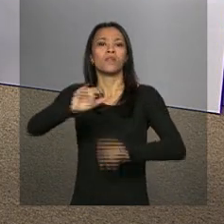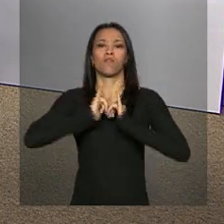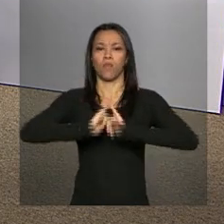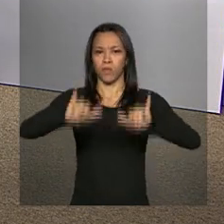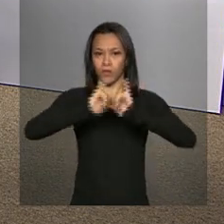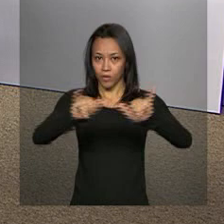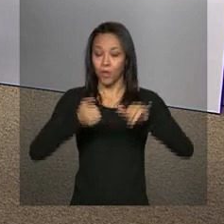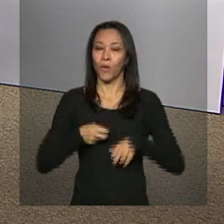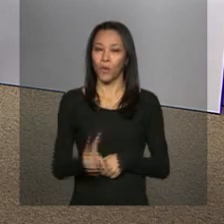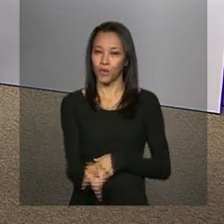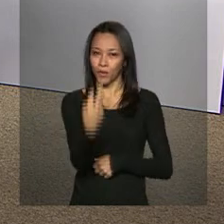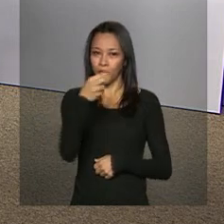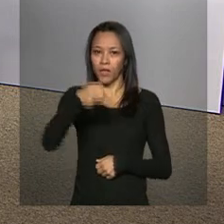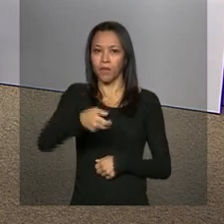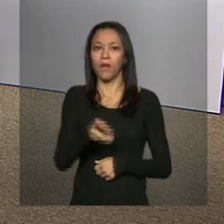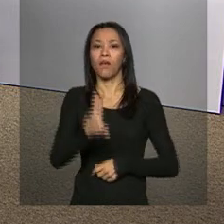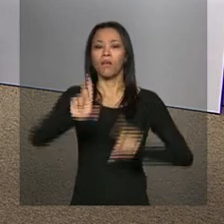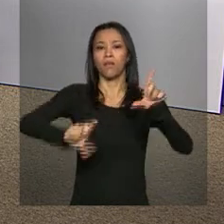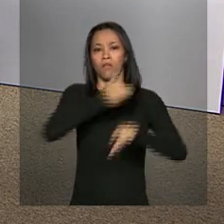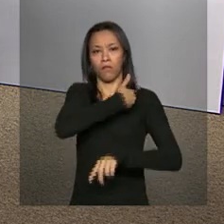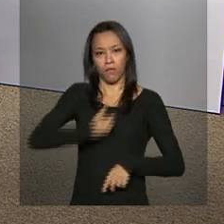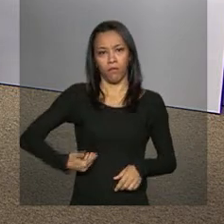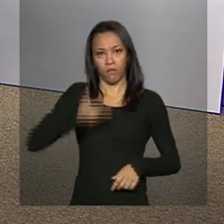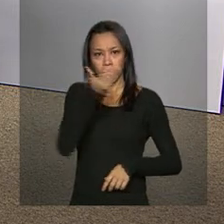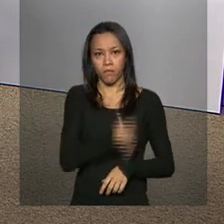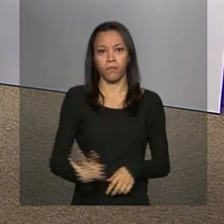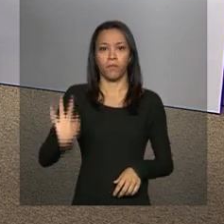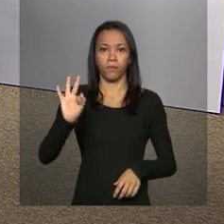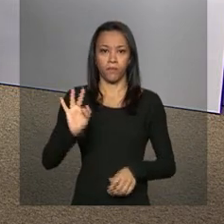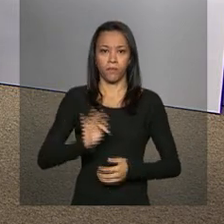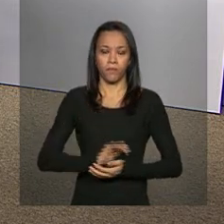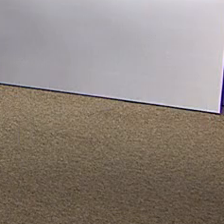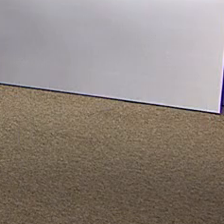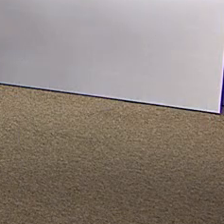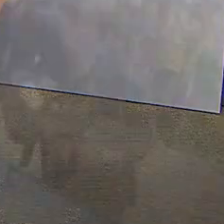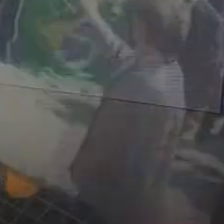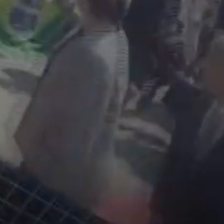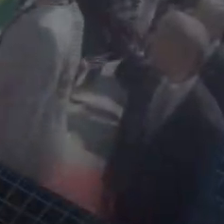informações. Continue com a gente, NBR e a TV do Governo Federal.